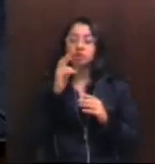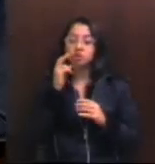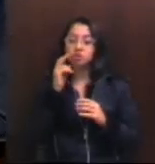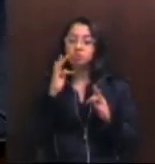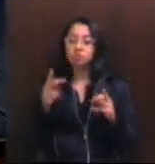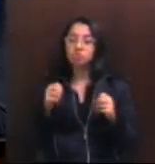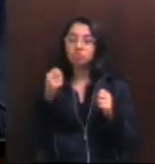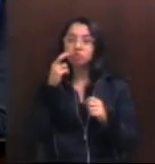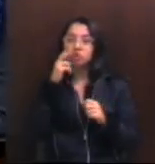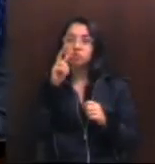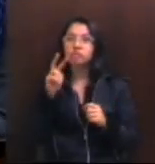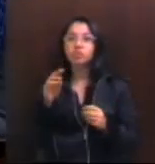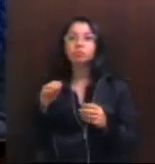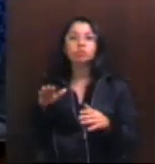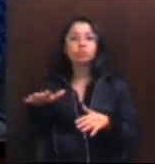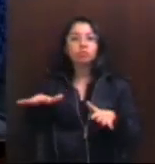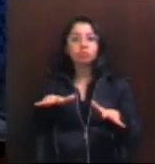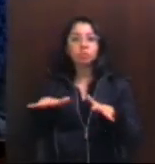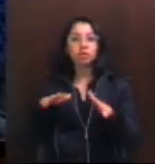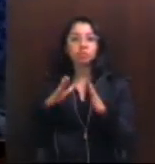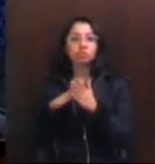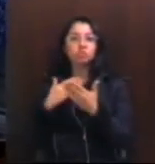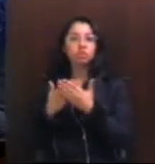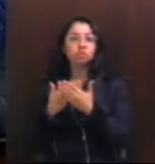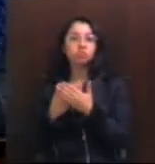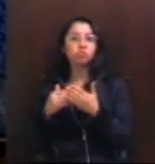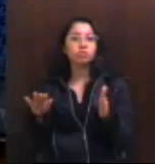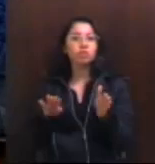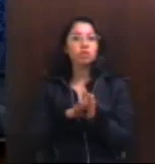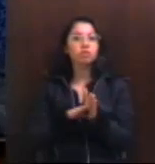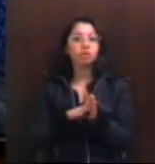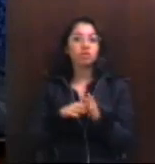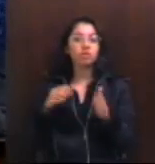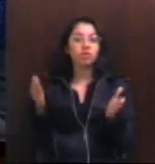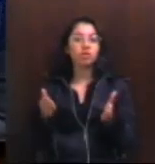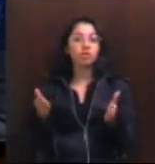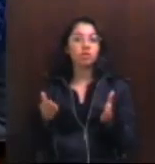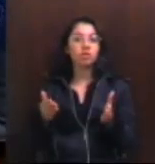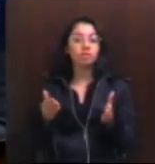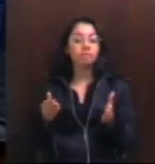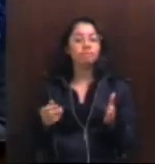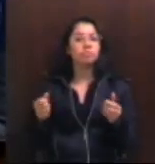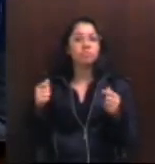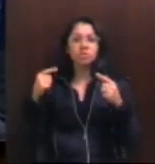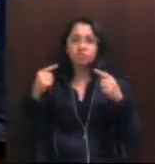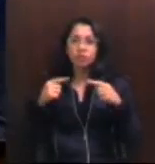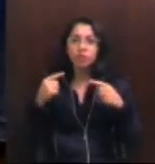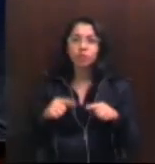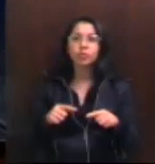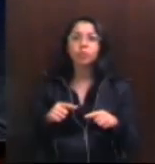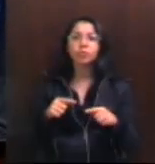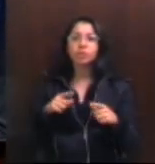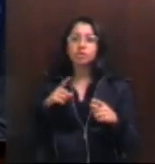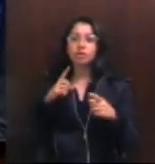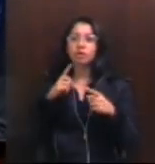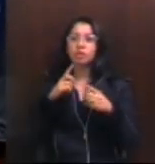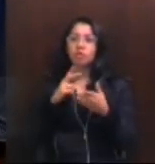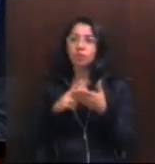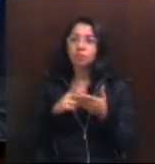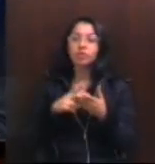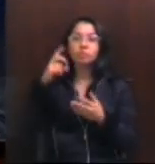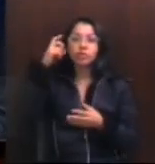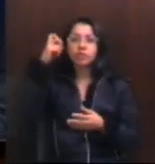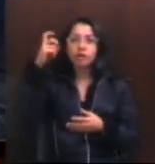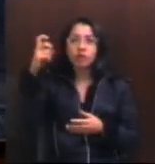estudantil até agora. É a mesma luta, o mesmo ideal, e por isso busque o que eles buscavam, mas por um caminho diferente.